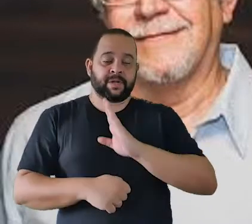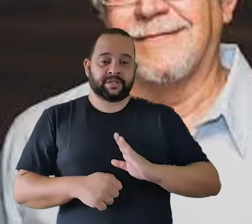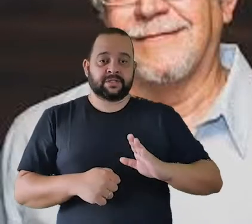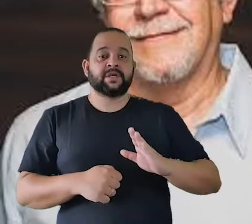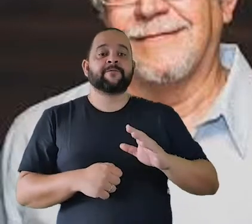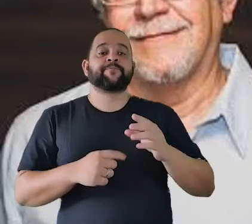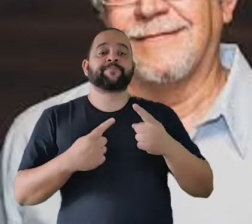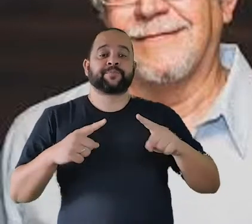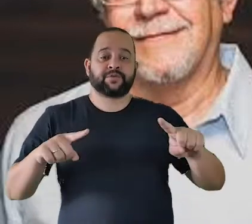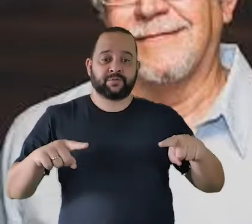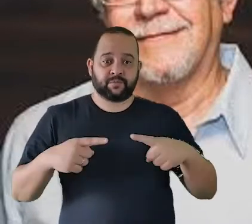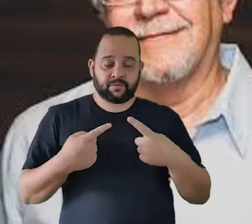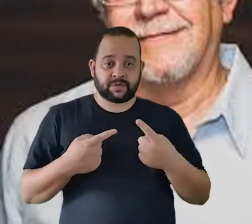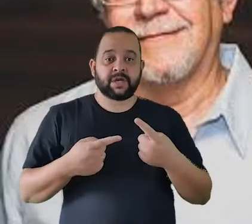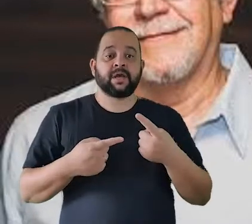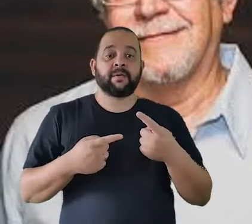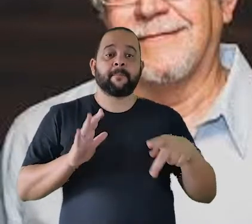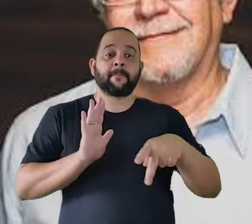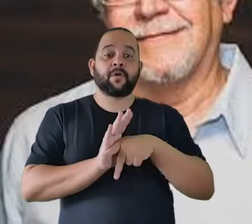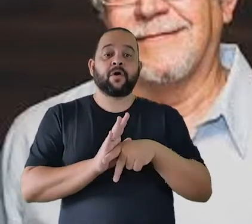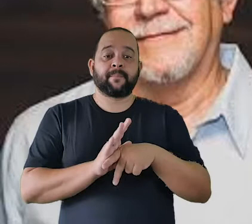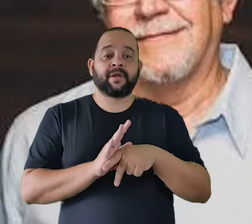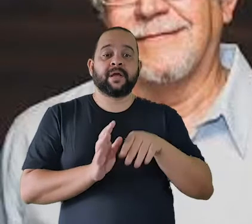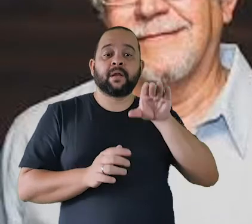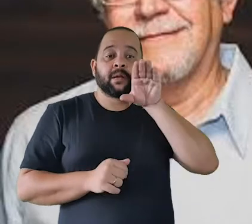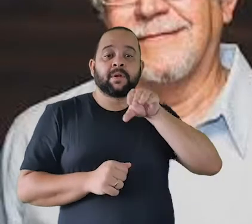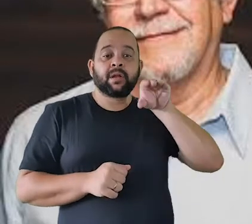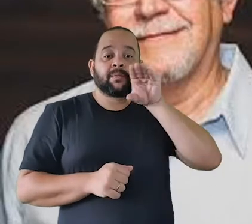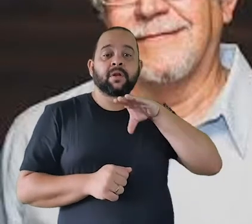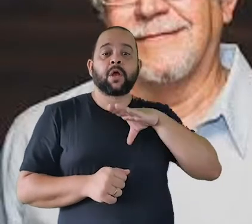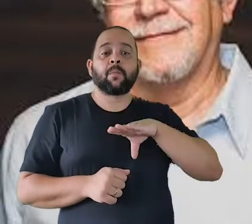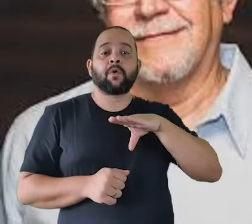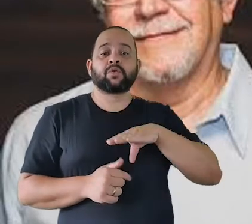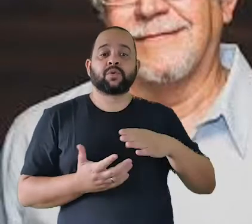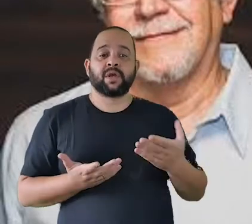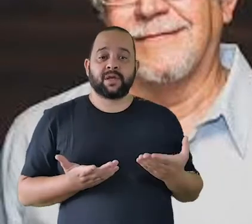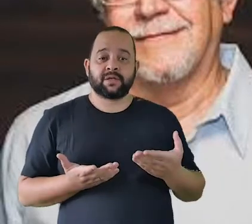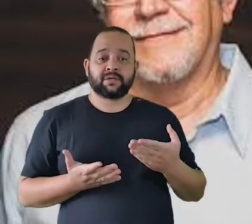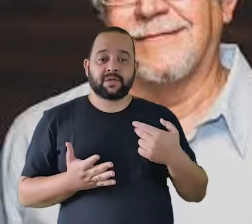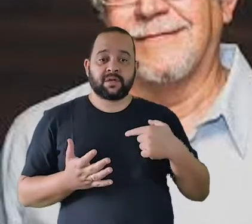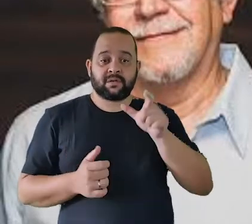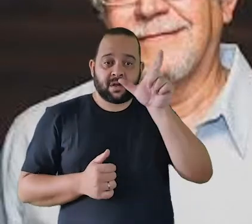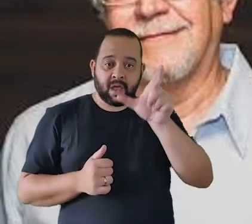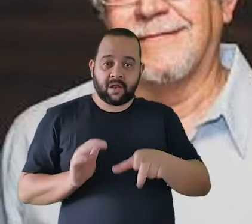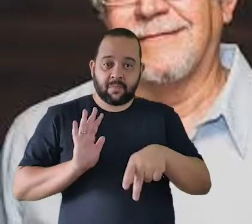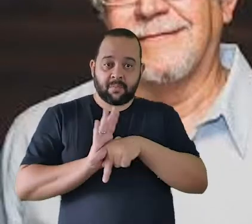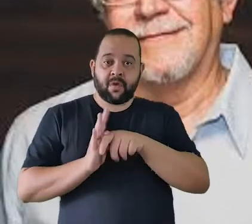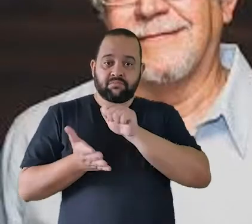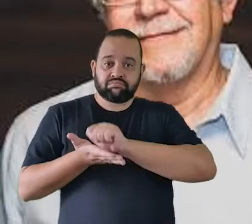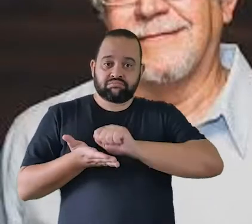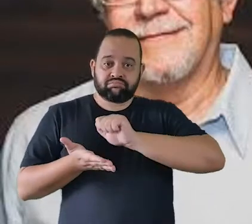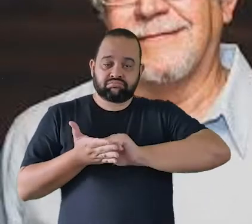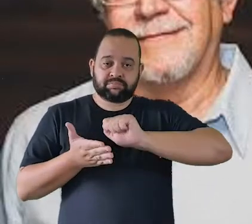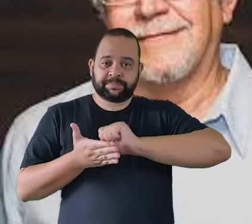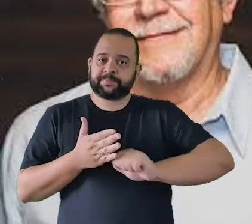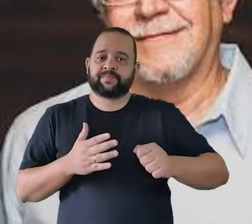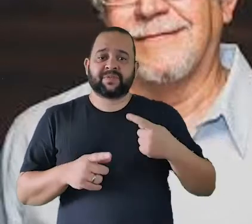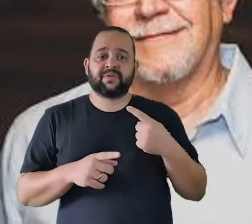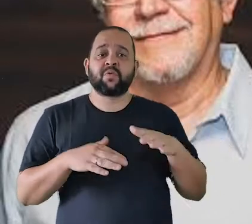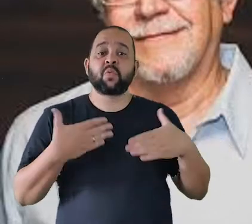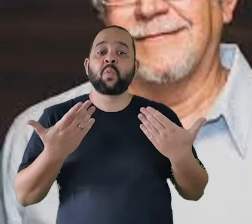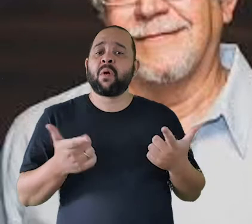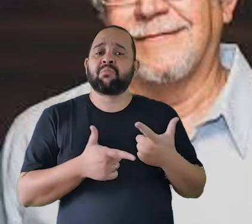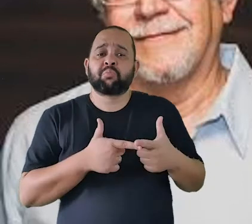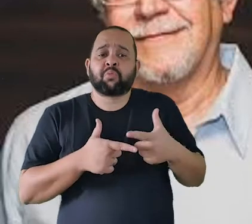português, de autoria própria. Qual era o problema? Não se achava naquela